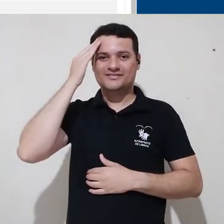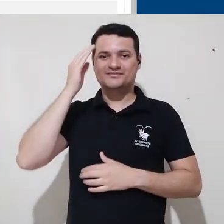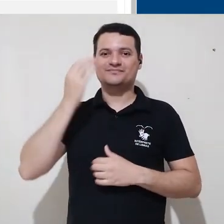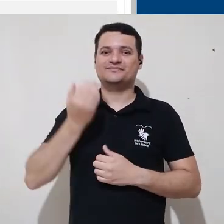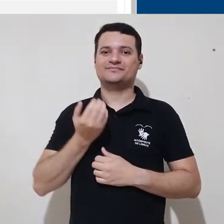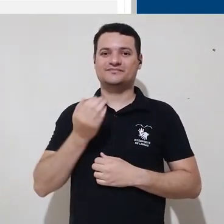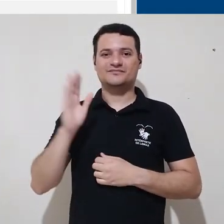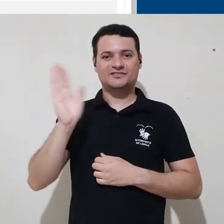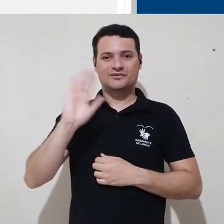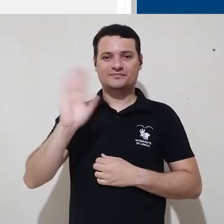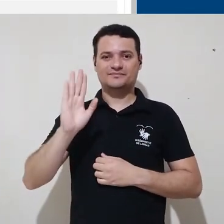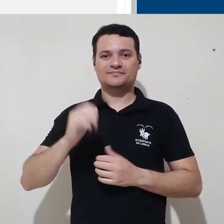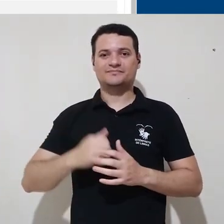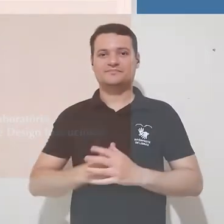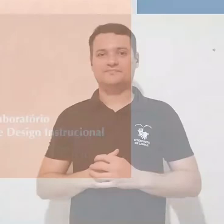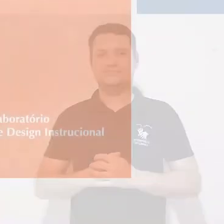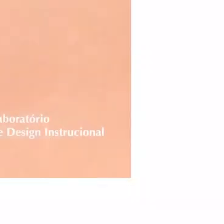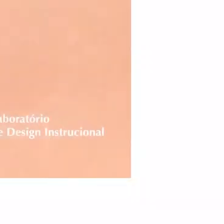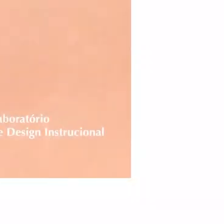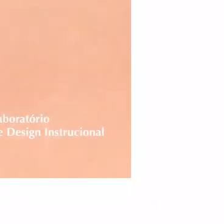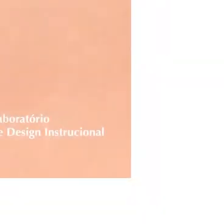entendido. Até a próxima aula.